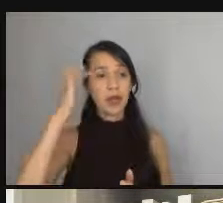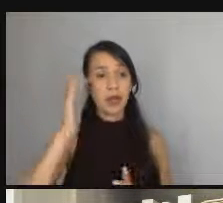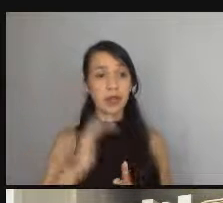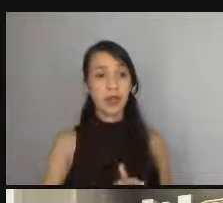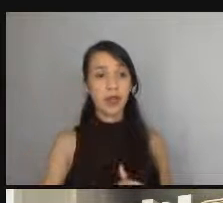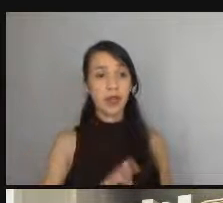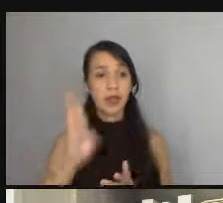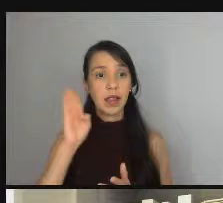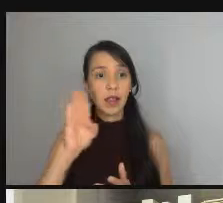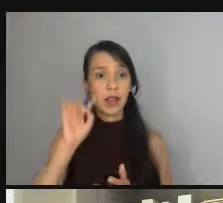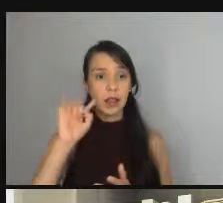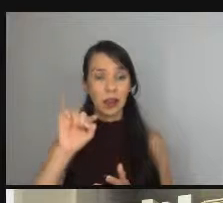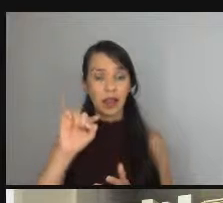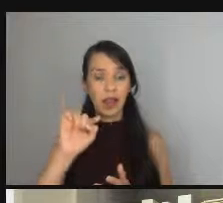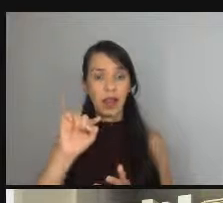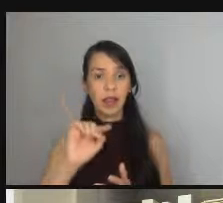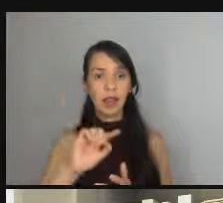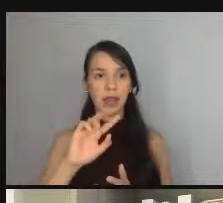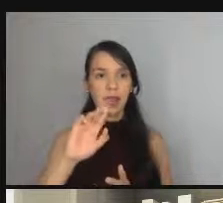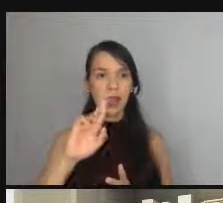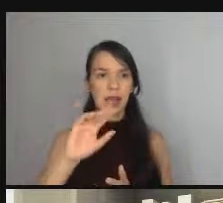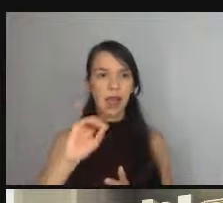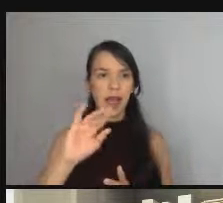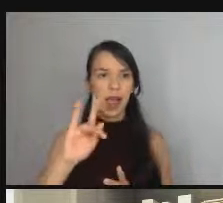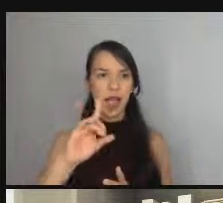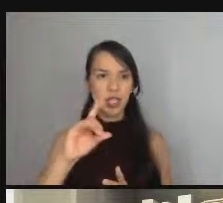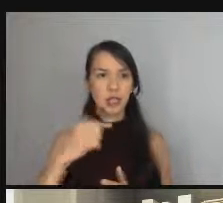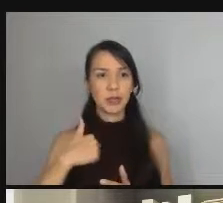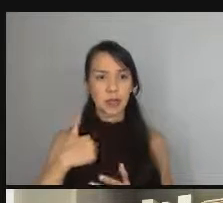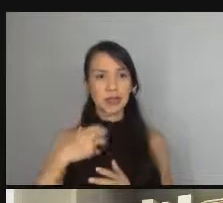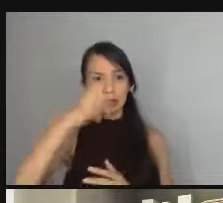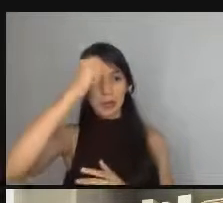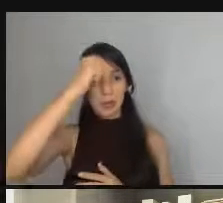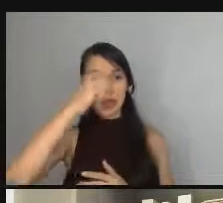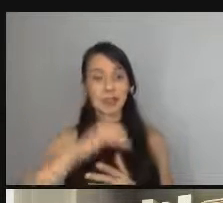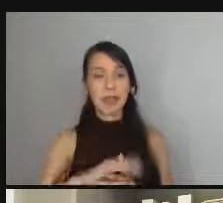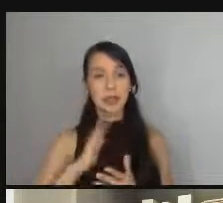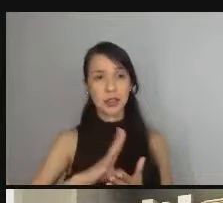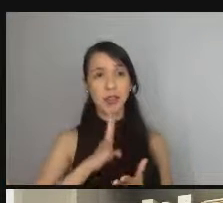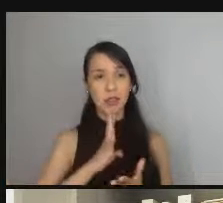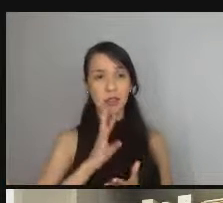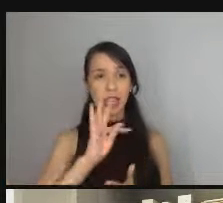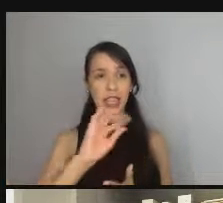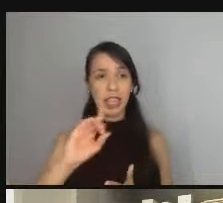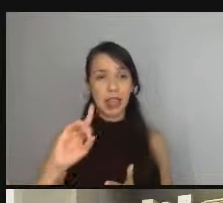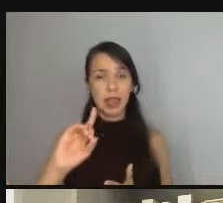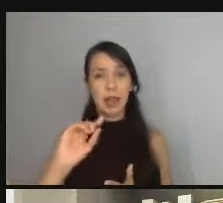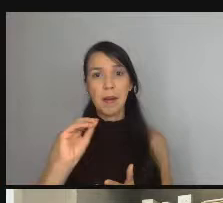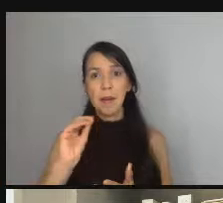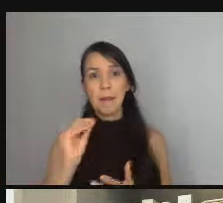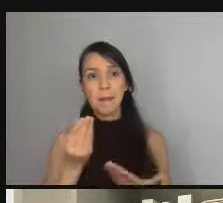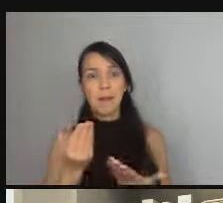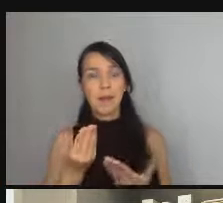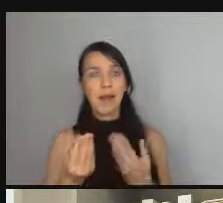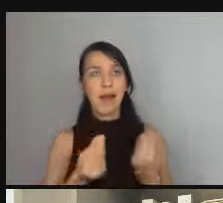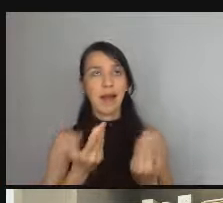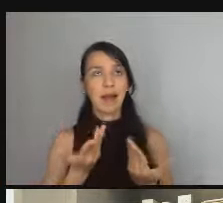massa assim muito legal achei que foi um grande aprendizado para mim que já conhecia TDD porém não tinha tanto